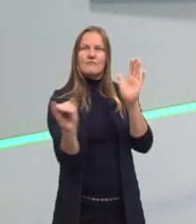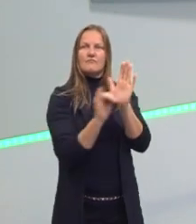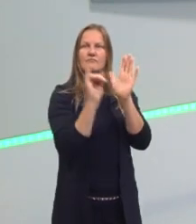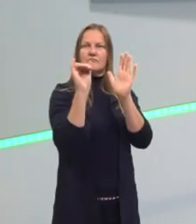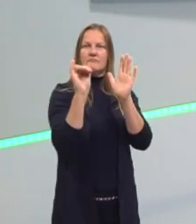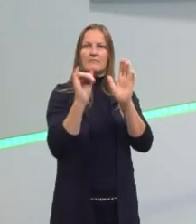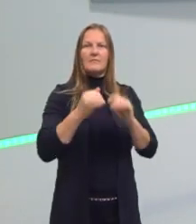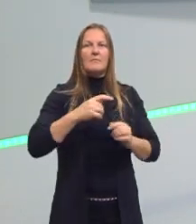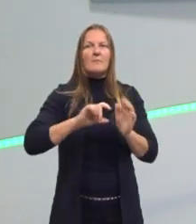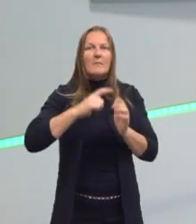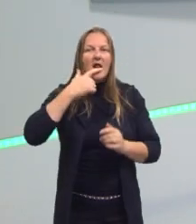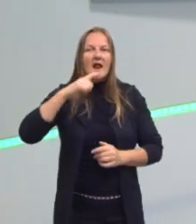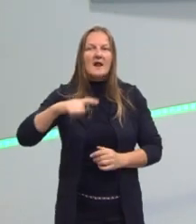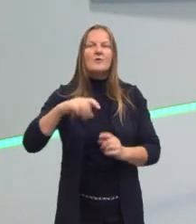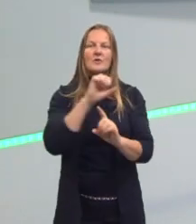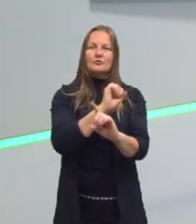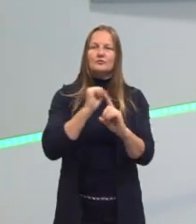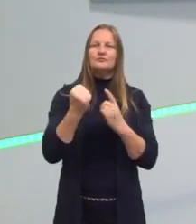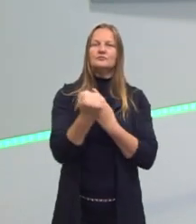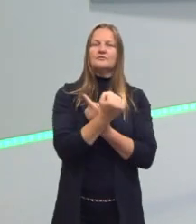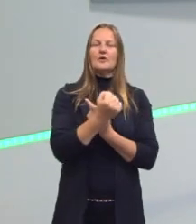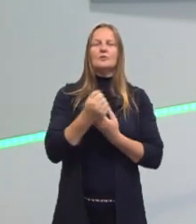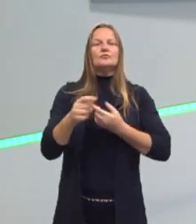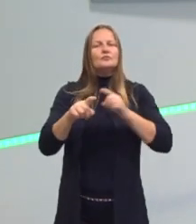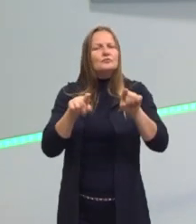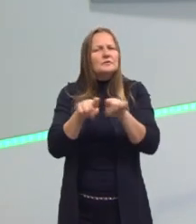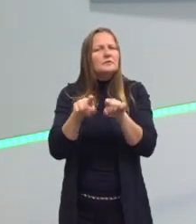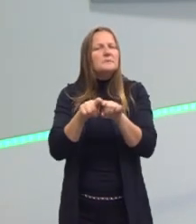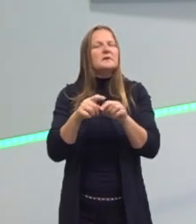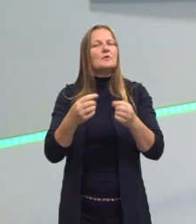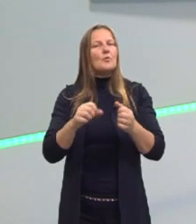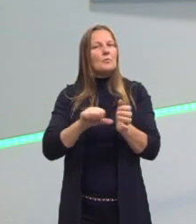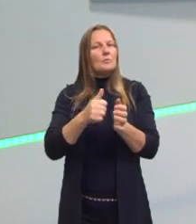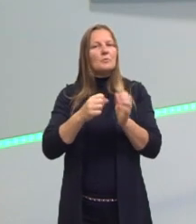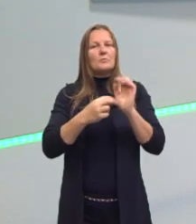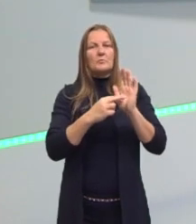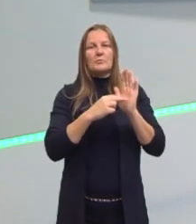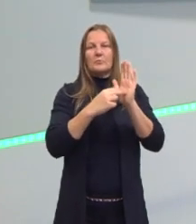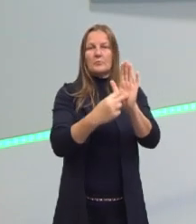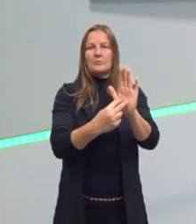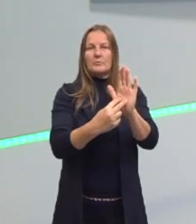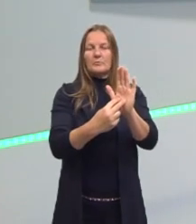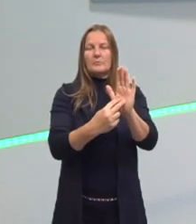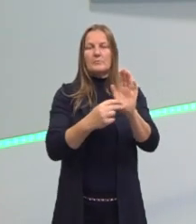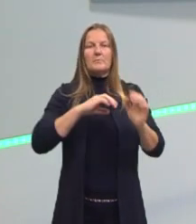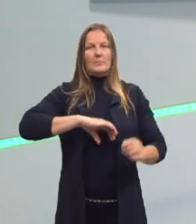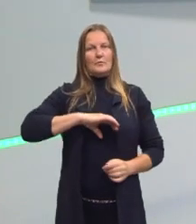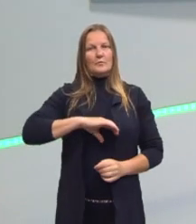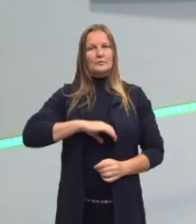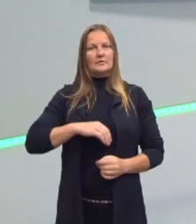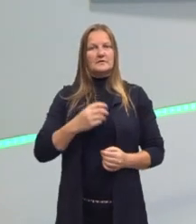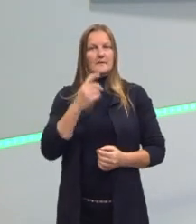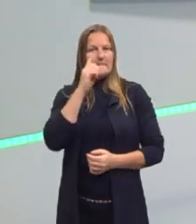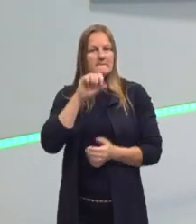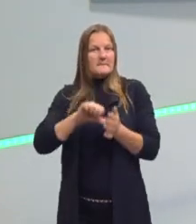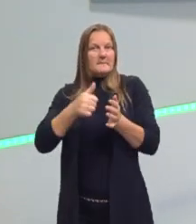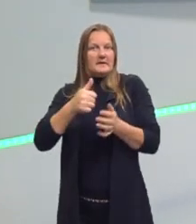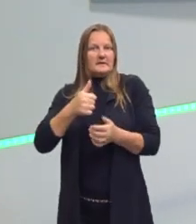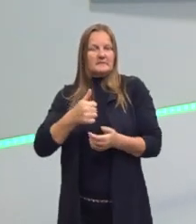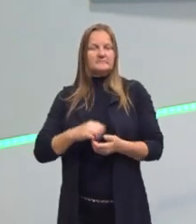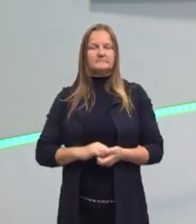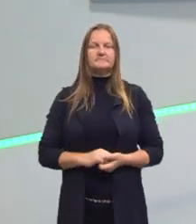identidade social com base nesses pressupostos da nossa língua portuguesa como língua materna?